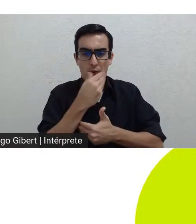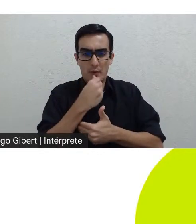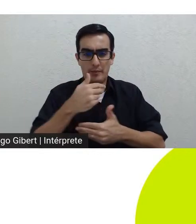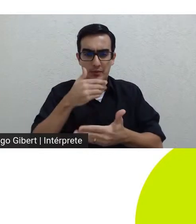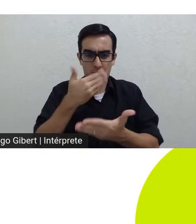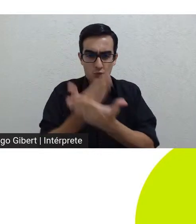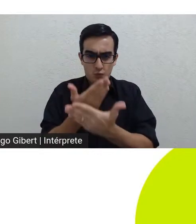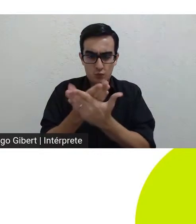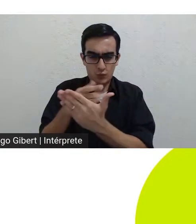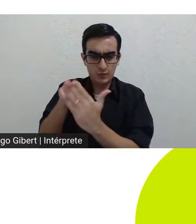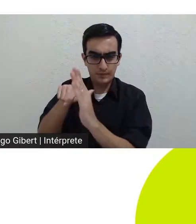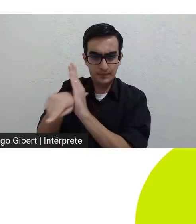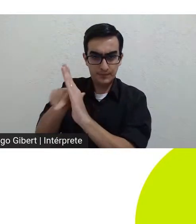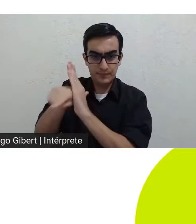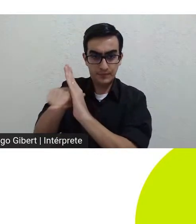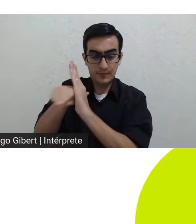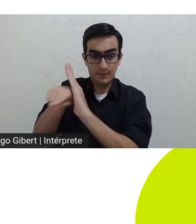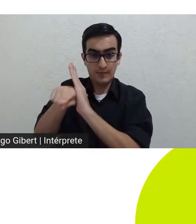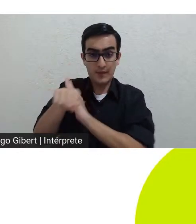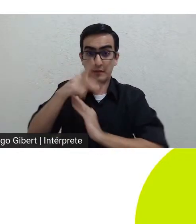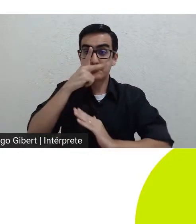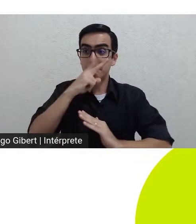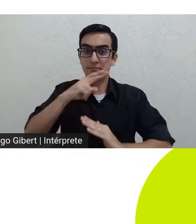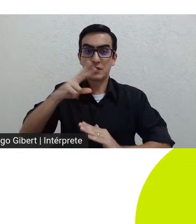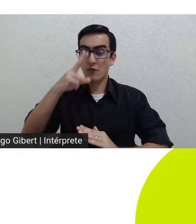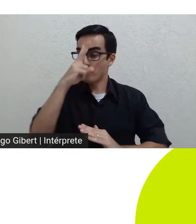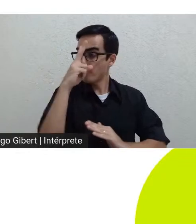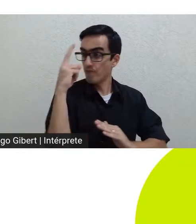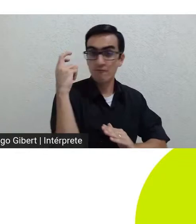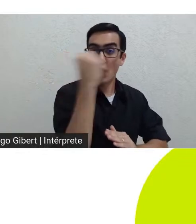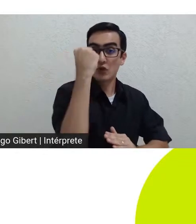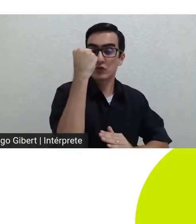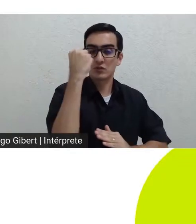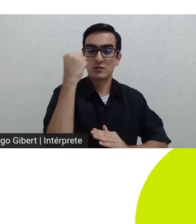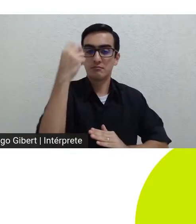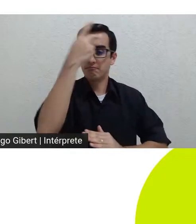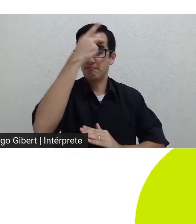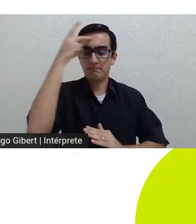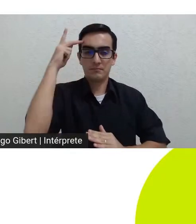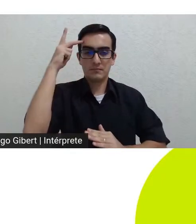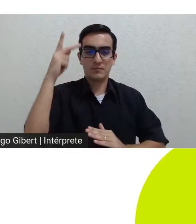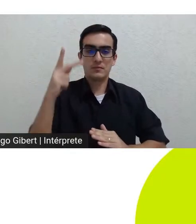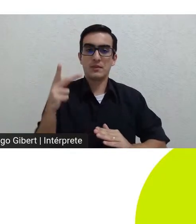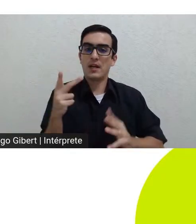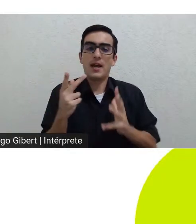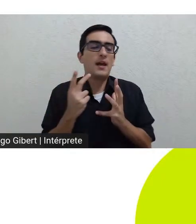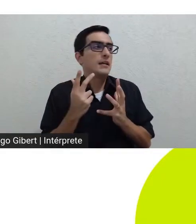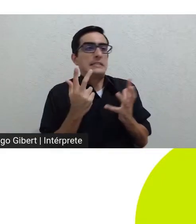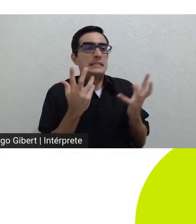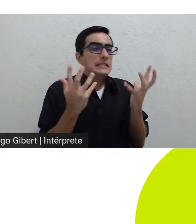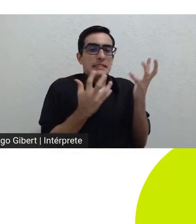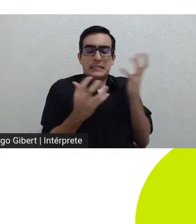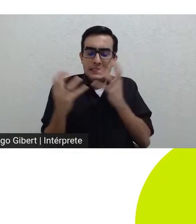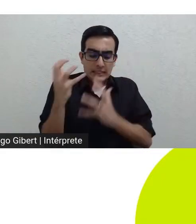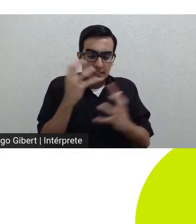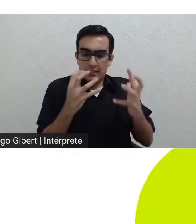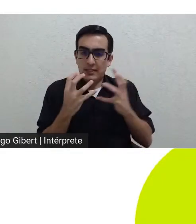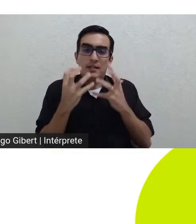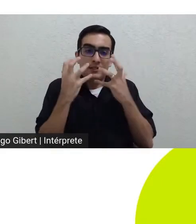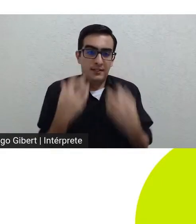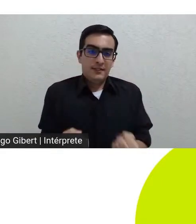como um impulso avassalador ao qual o sujeito sucumbi. Diz